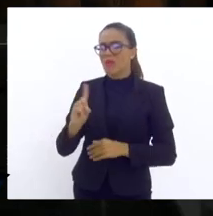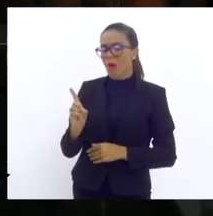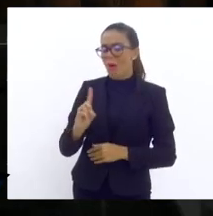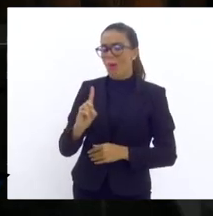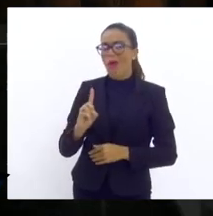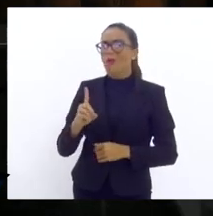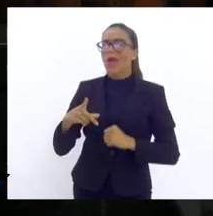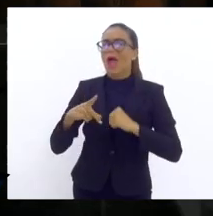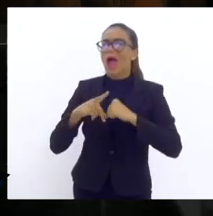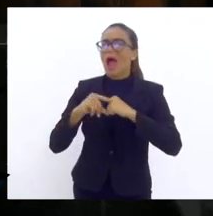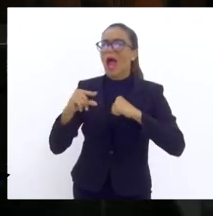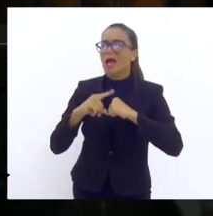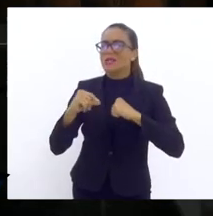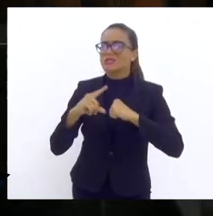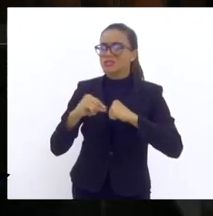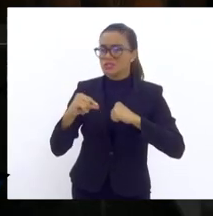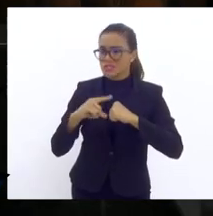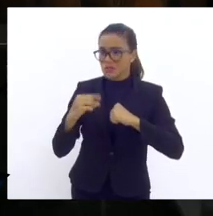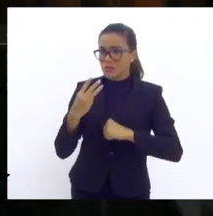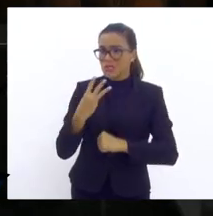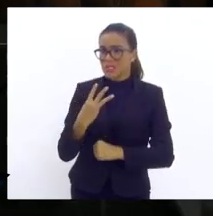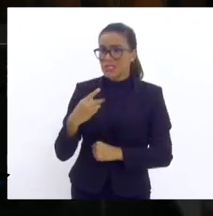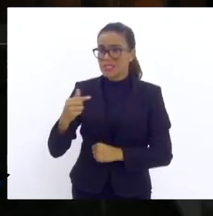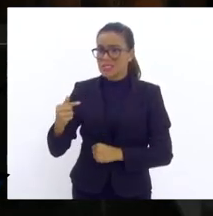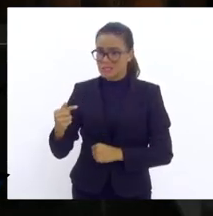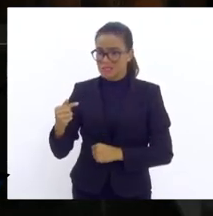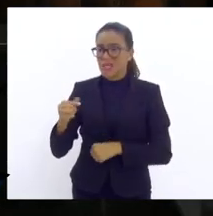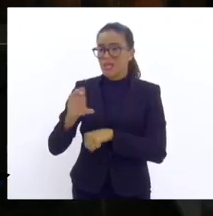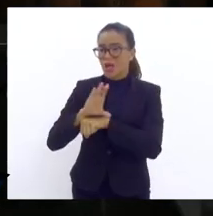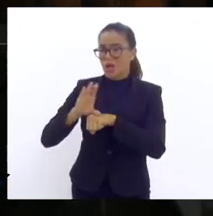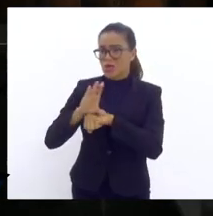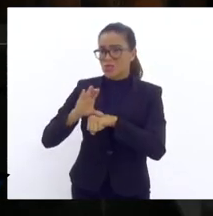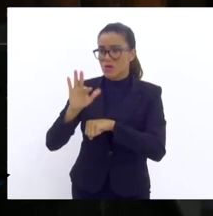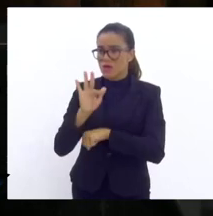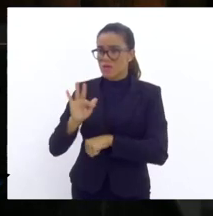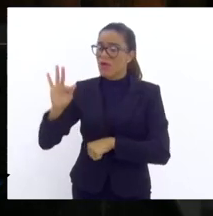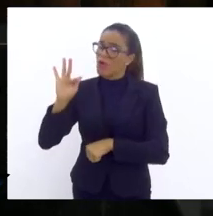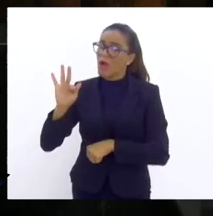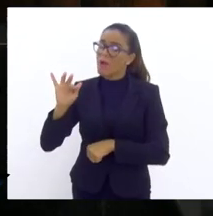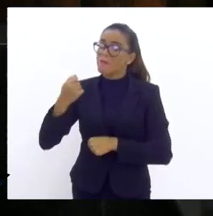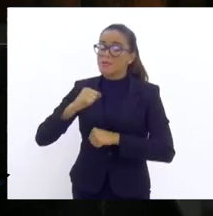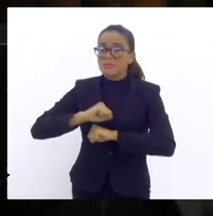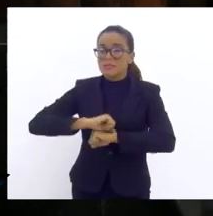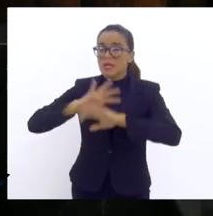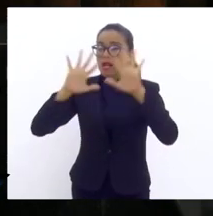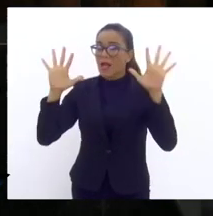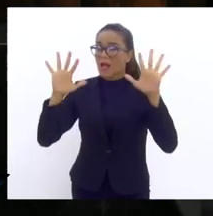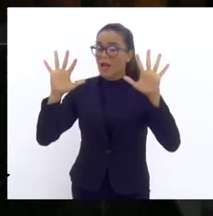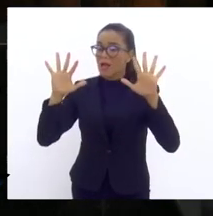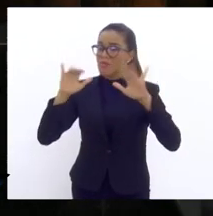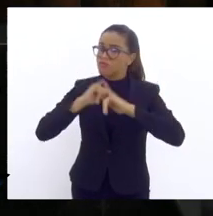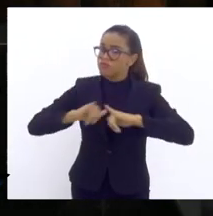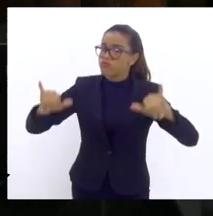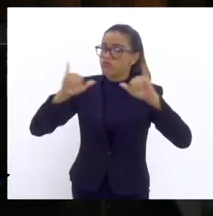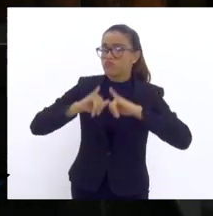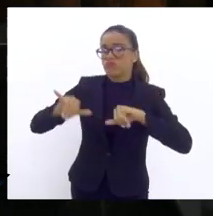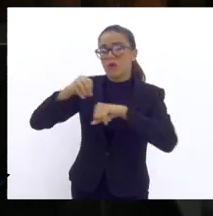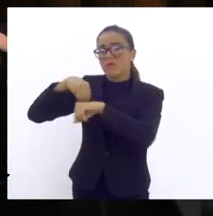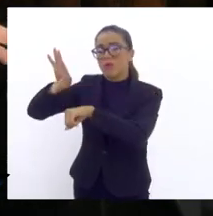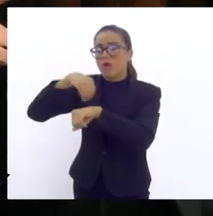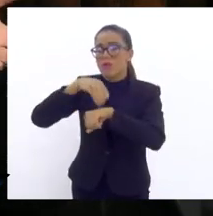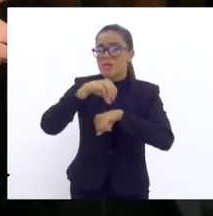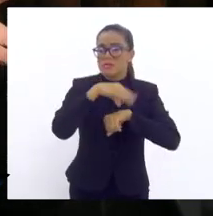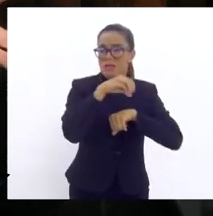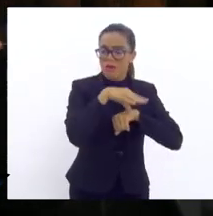37 da Constituição Federal a publicidade dos atos públicos. Esse